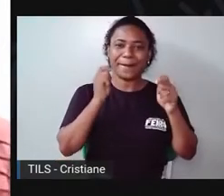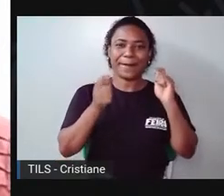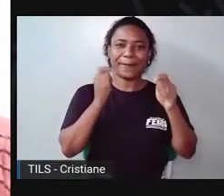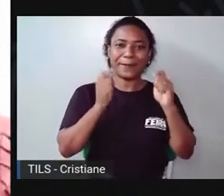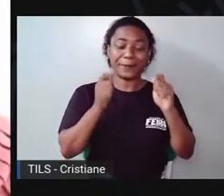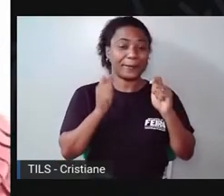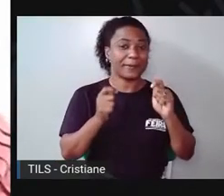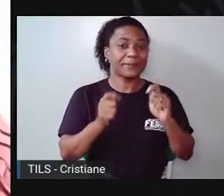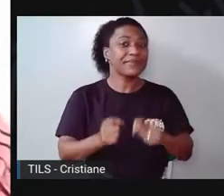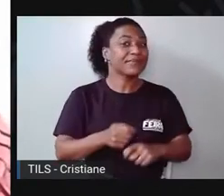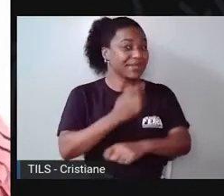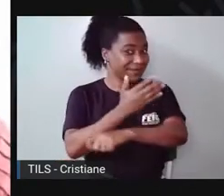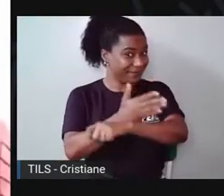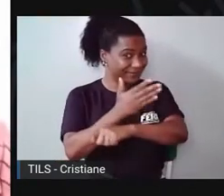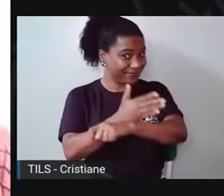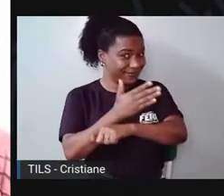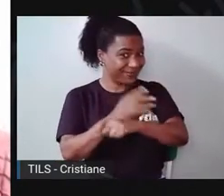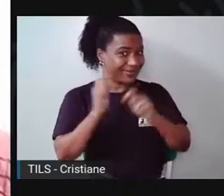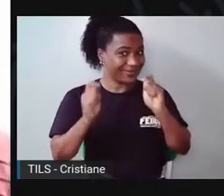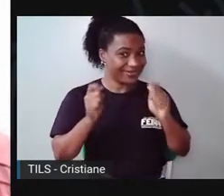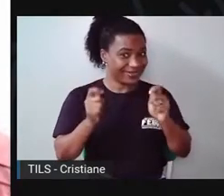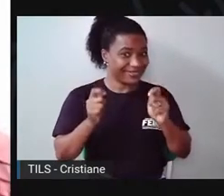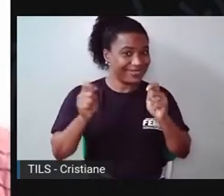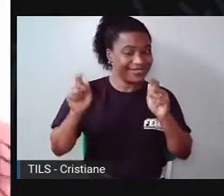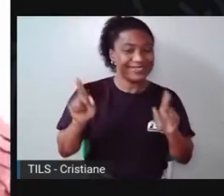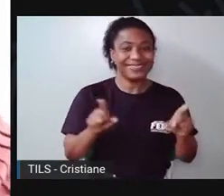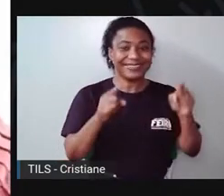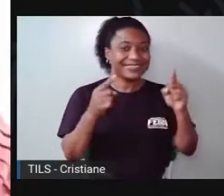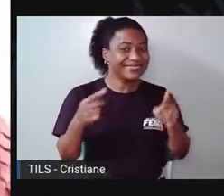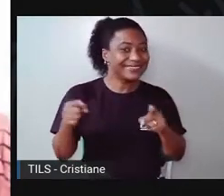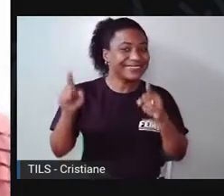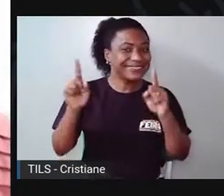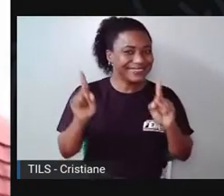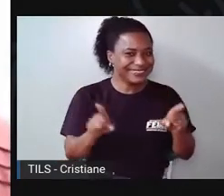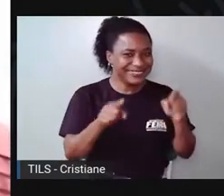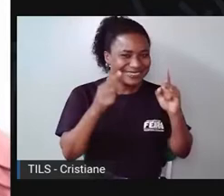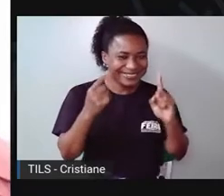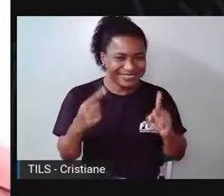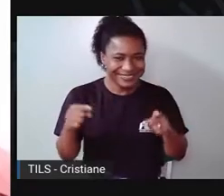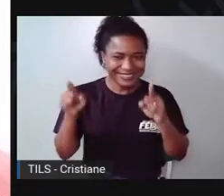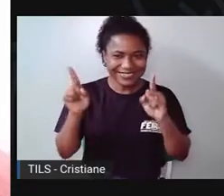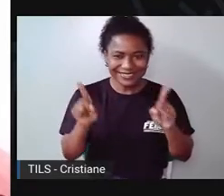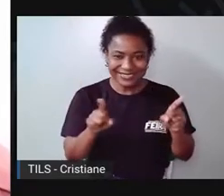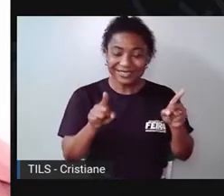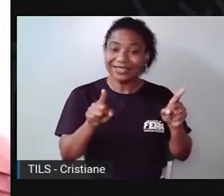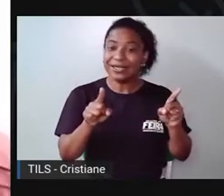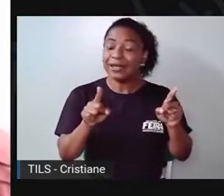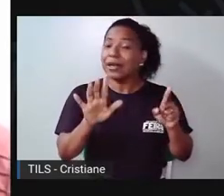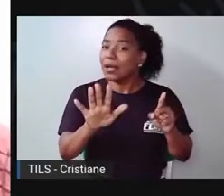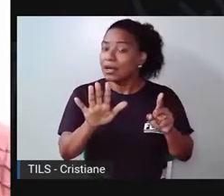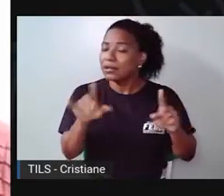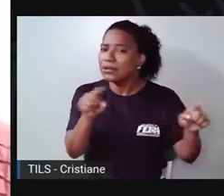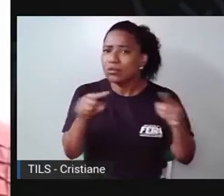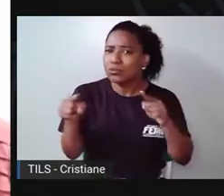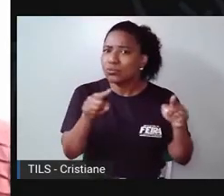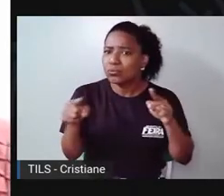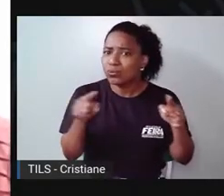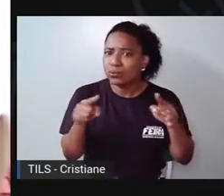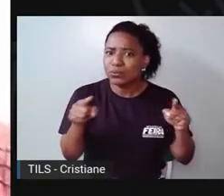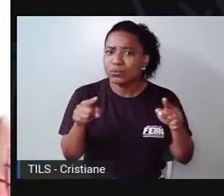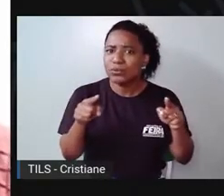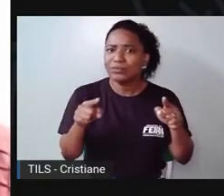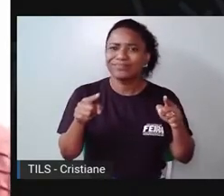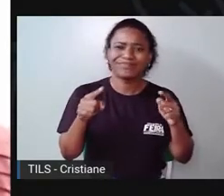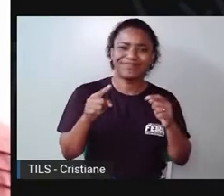Preparem-se. Lá vamos nós. A música que a gente vai cantar fala de